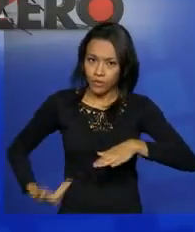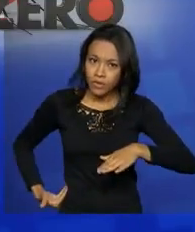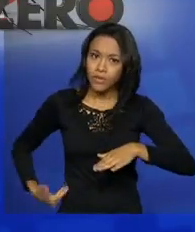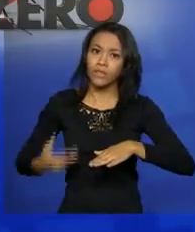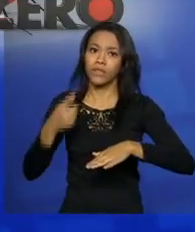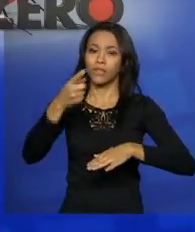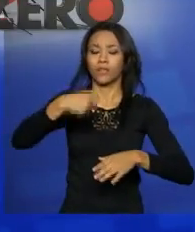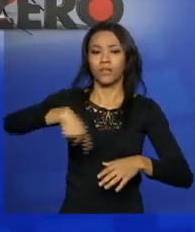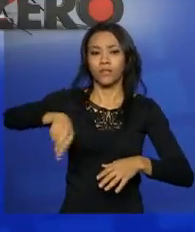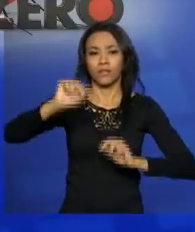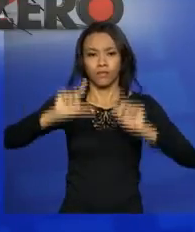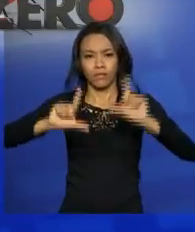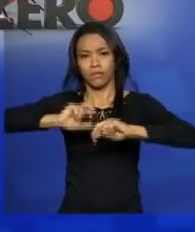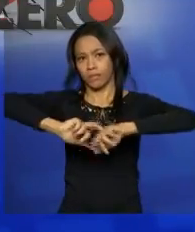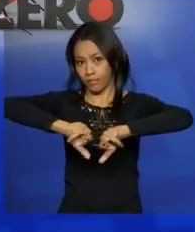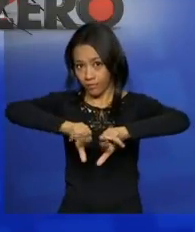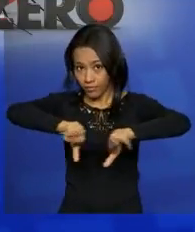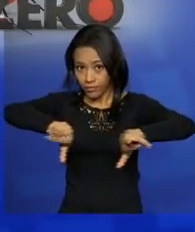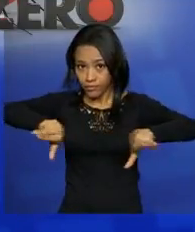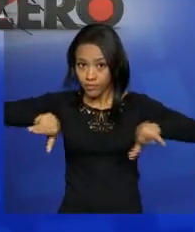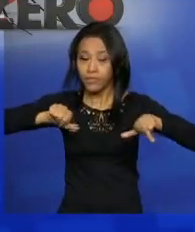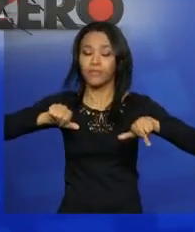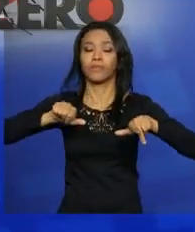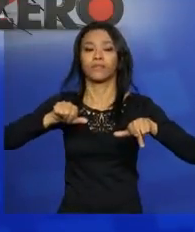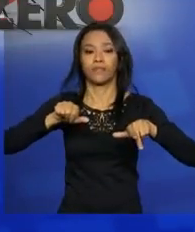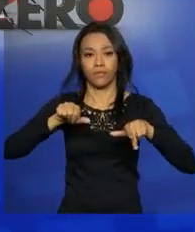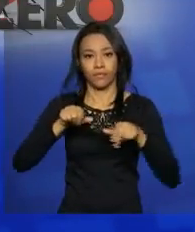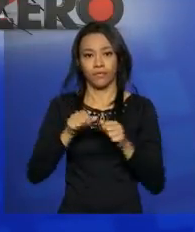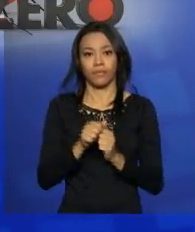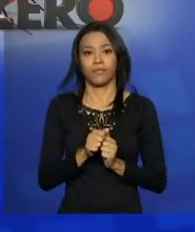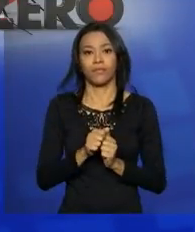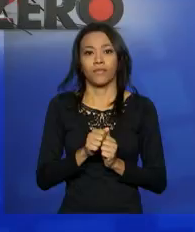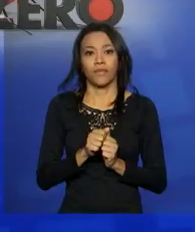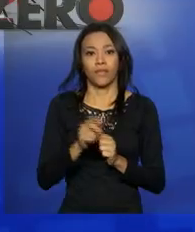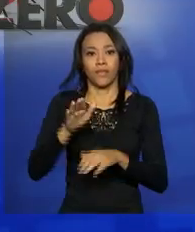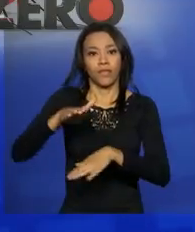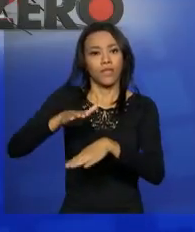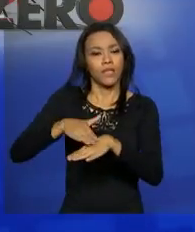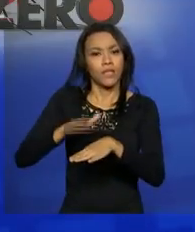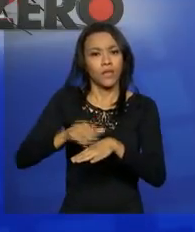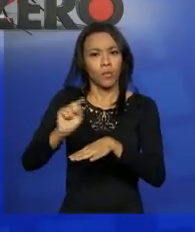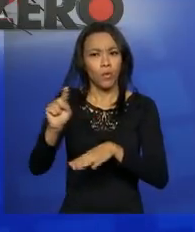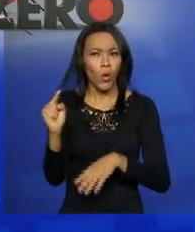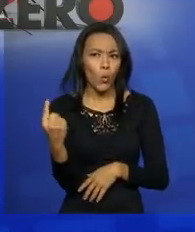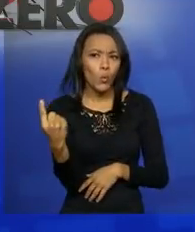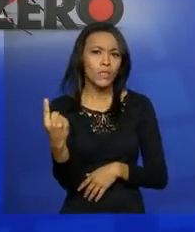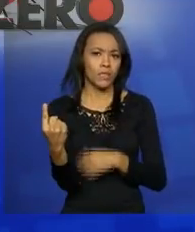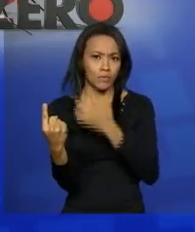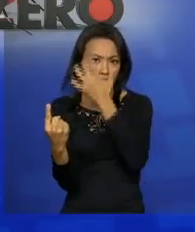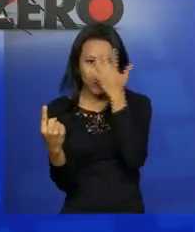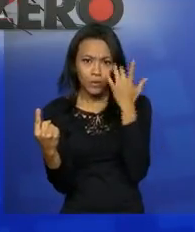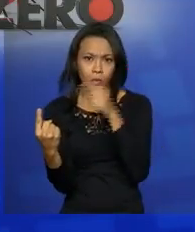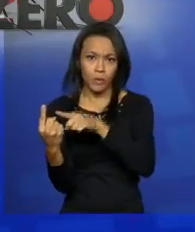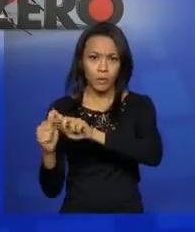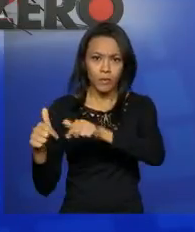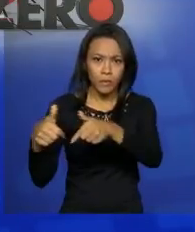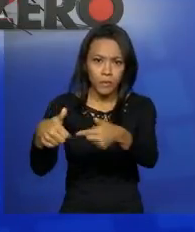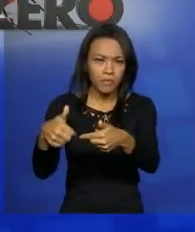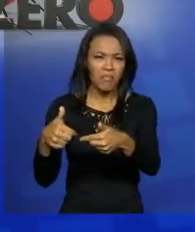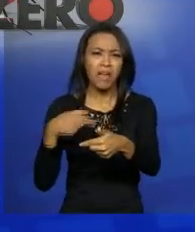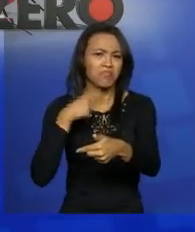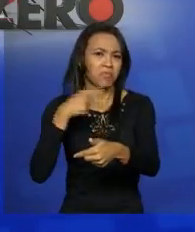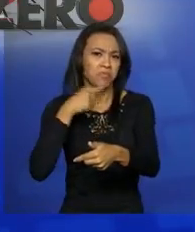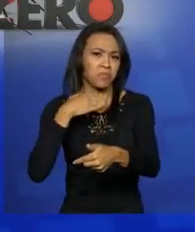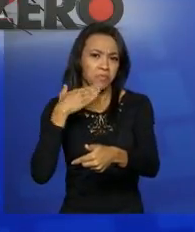da comunicação, ele pode imaginar que a ação isolada de uma única pessoa, de um único jovem, isso não vai fazer nenhuma